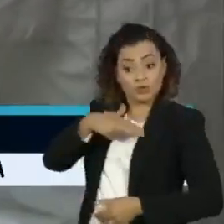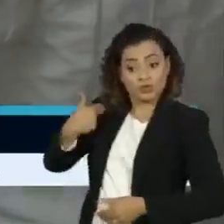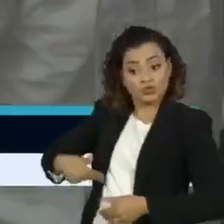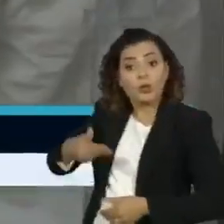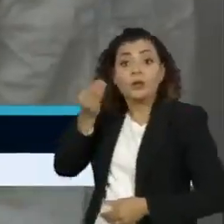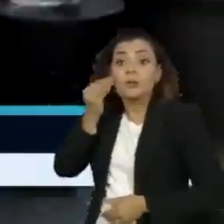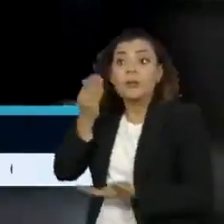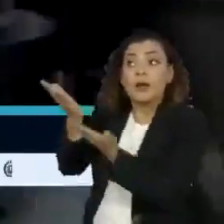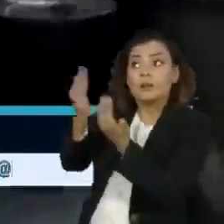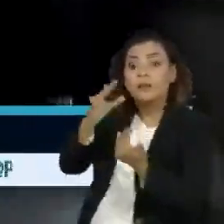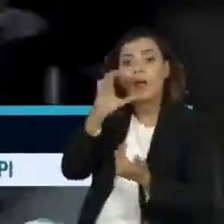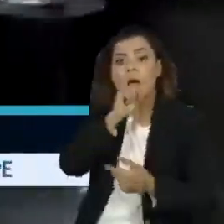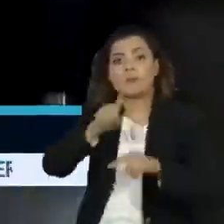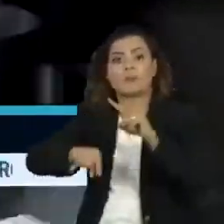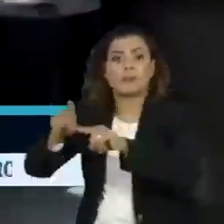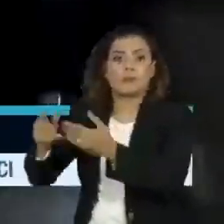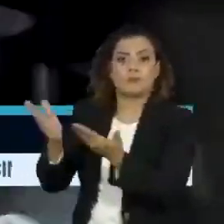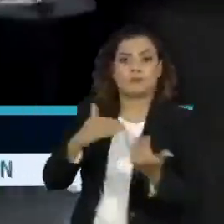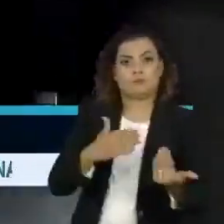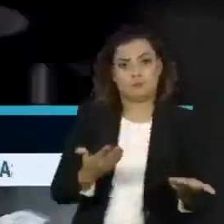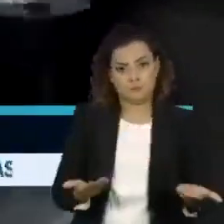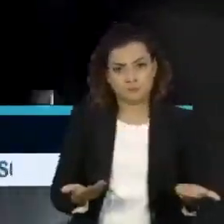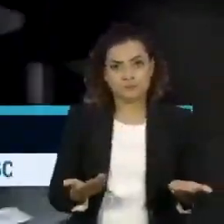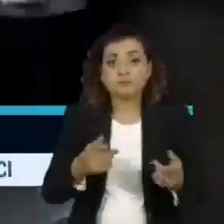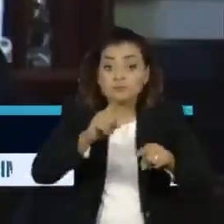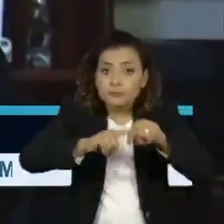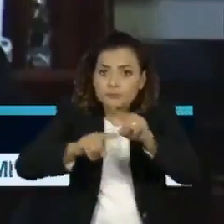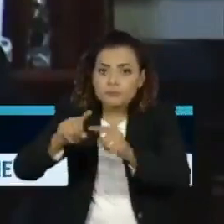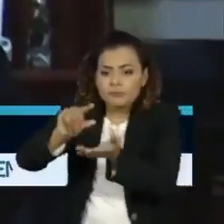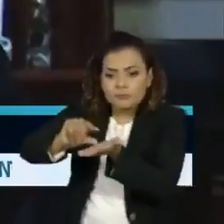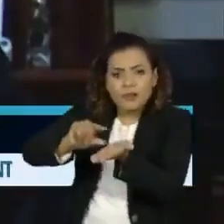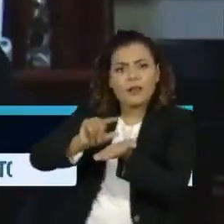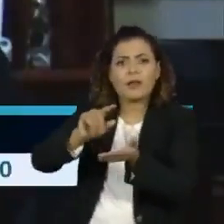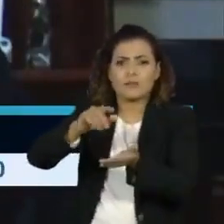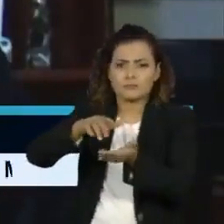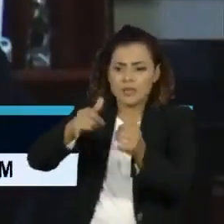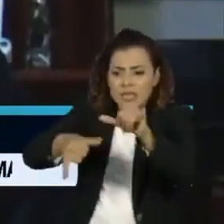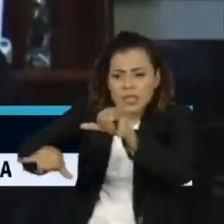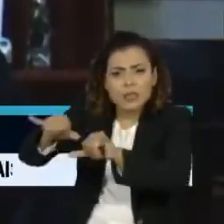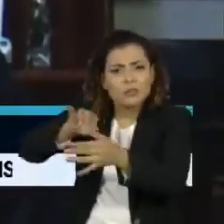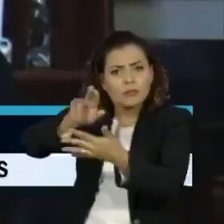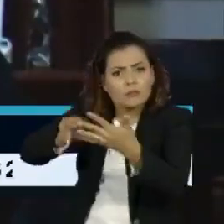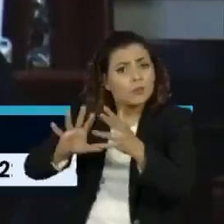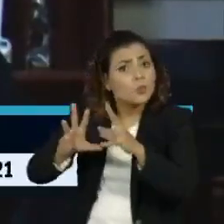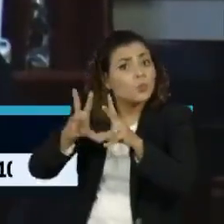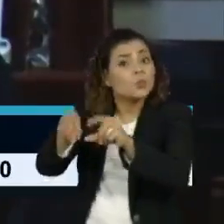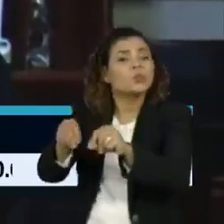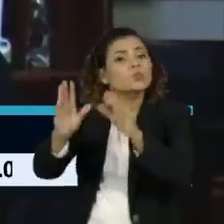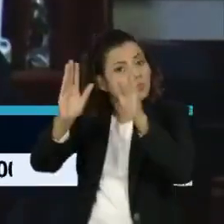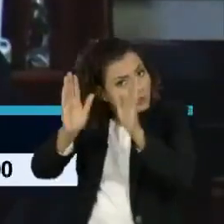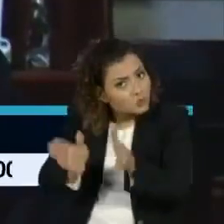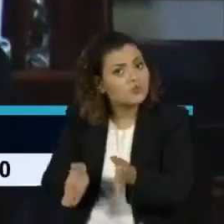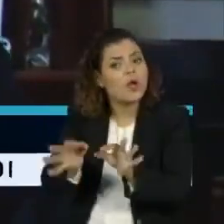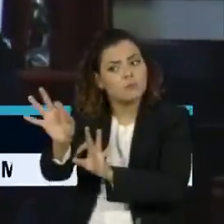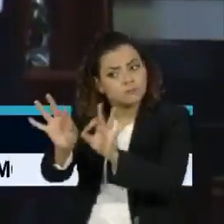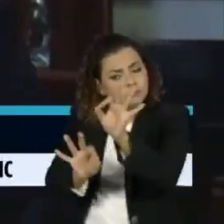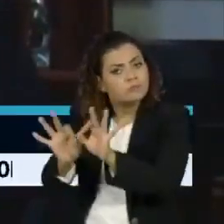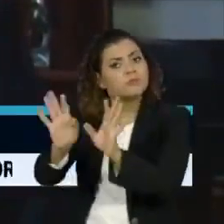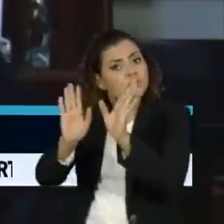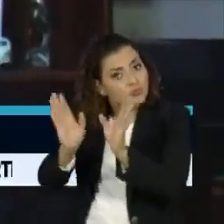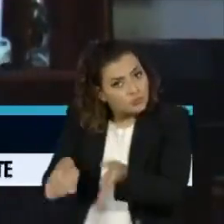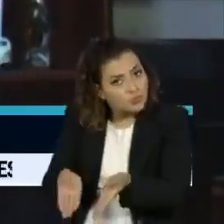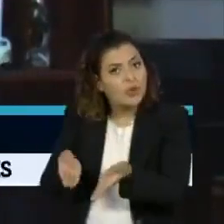acelerar o fornecimento dos insumos. Os insumos estão sendo, já, digamos assim, como diria eu,